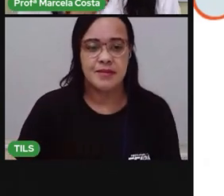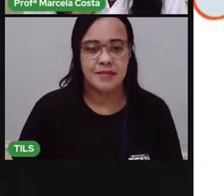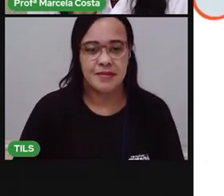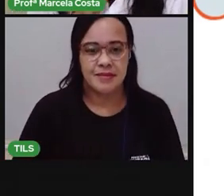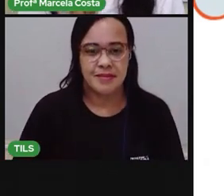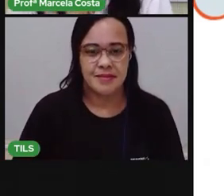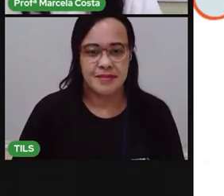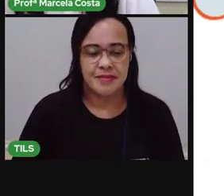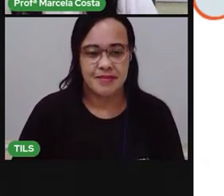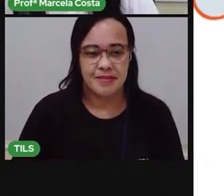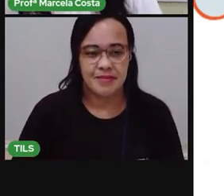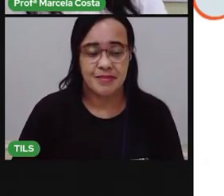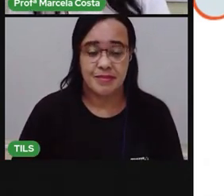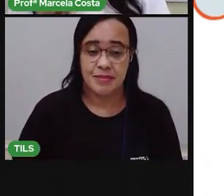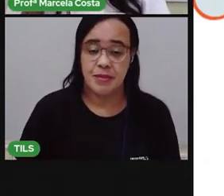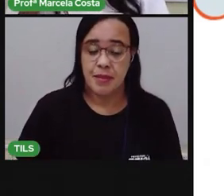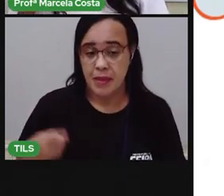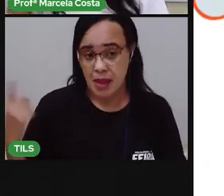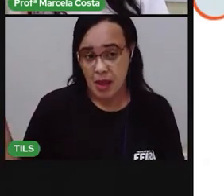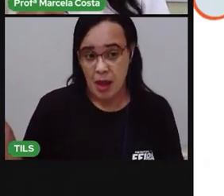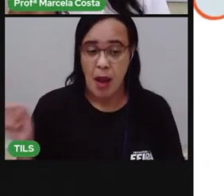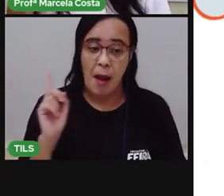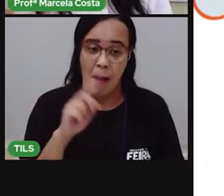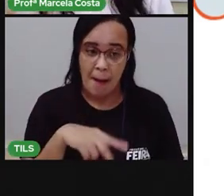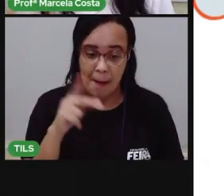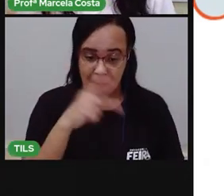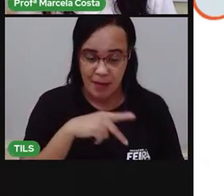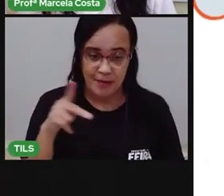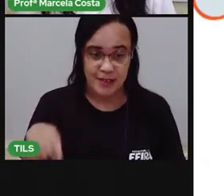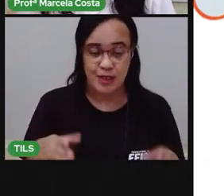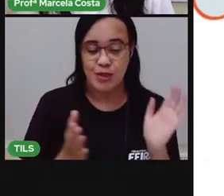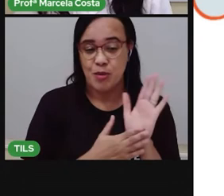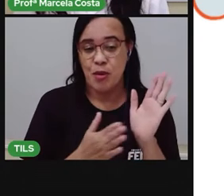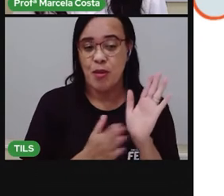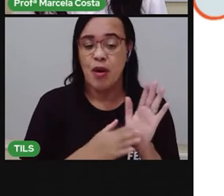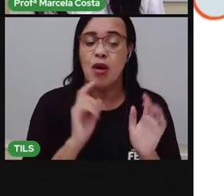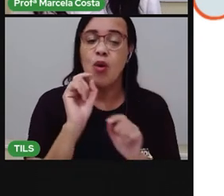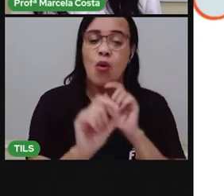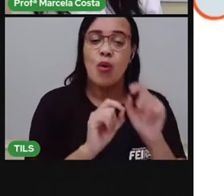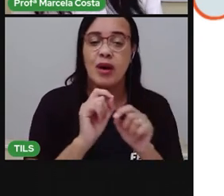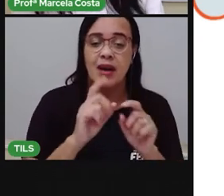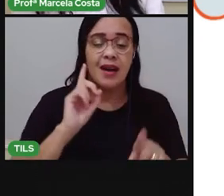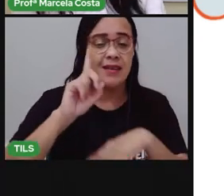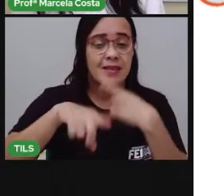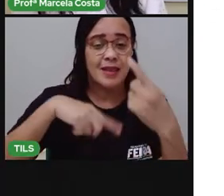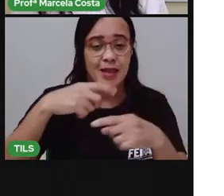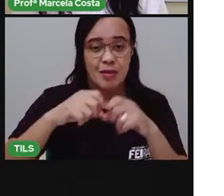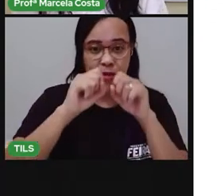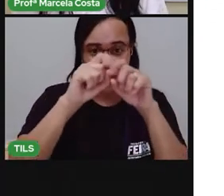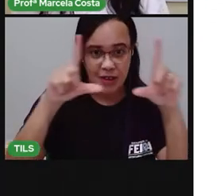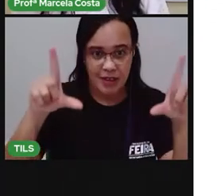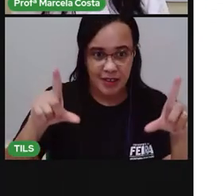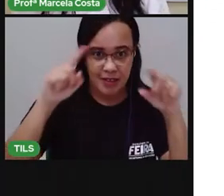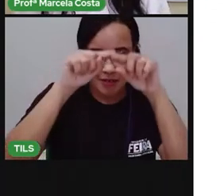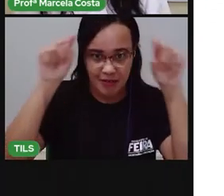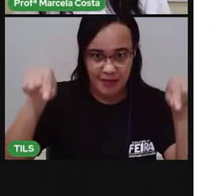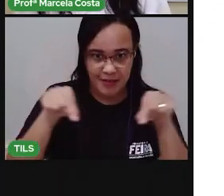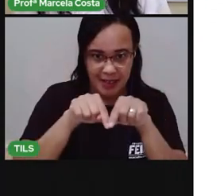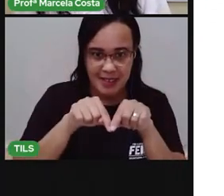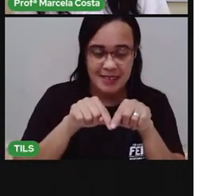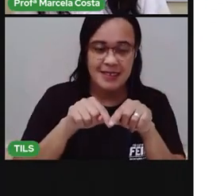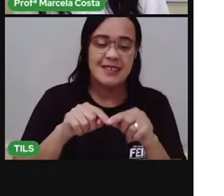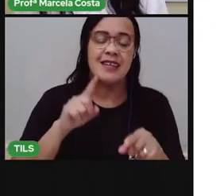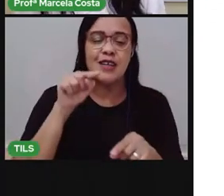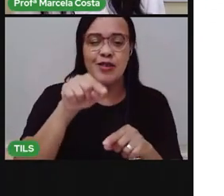Vou propor que depois que você fizer esse painel, você faça uma roda de conversa com seus